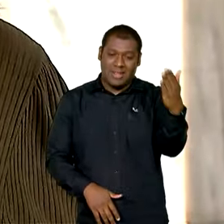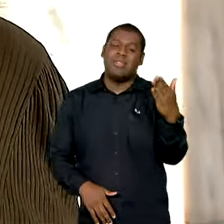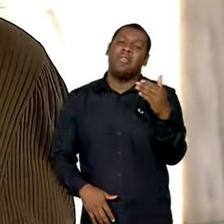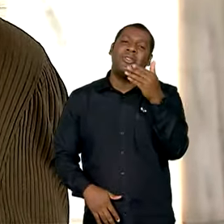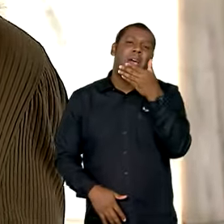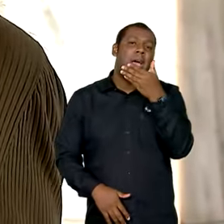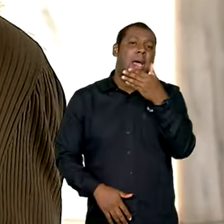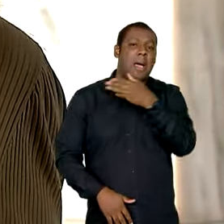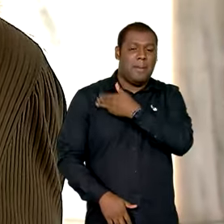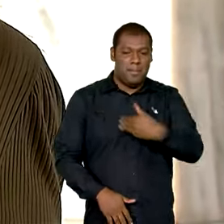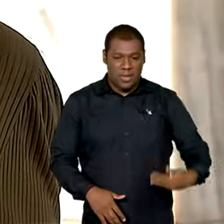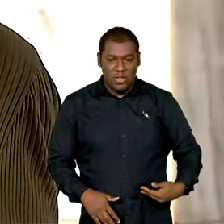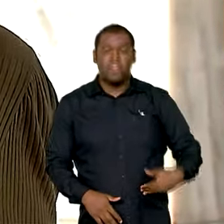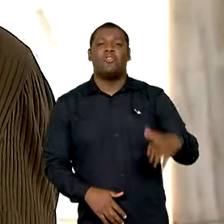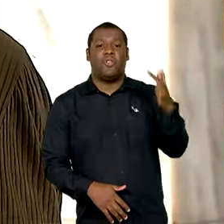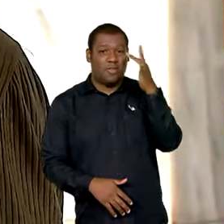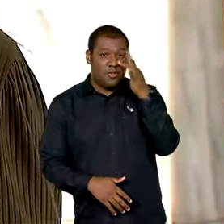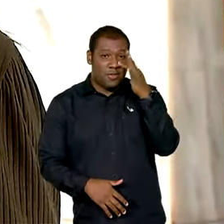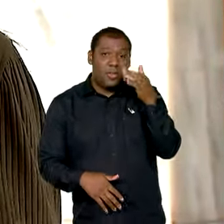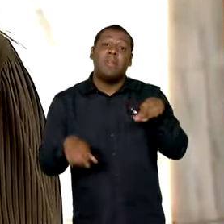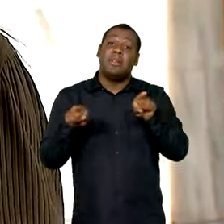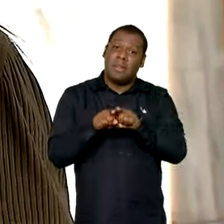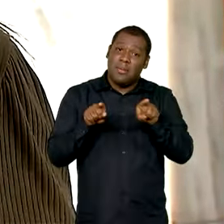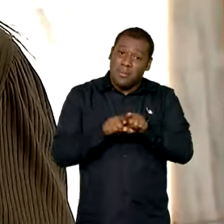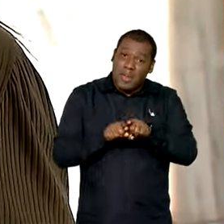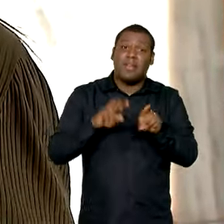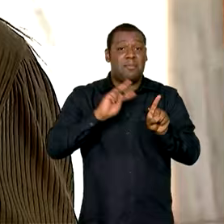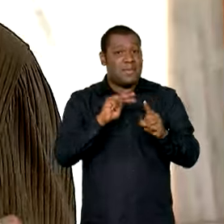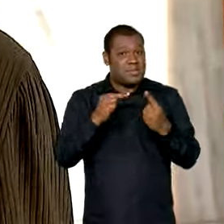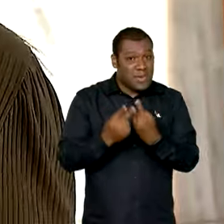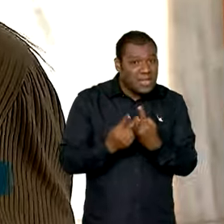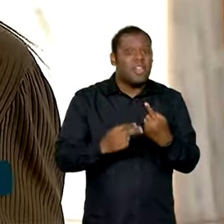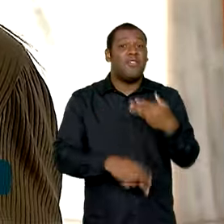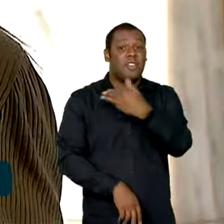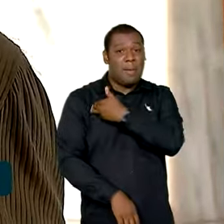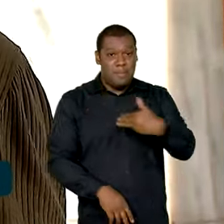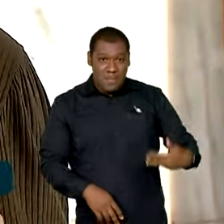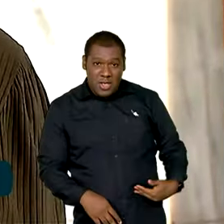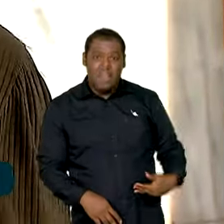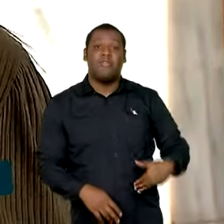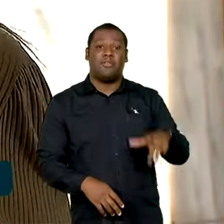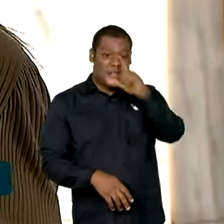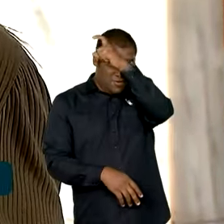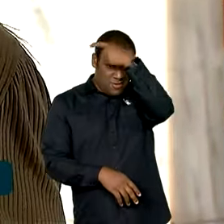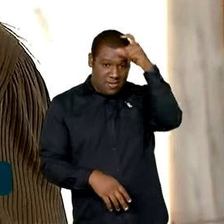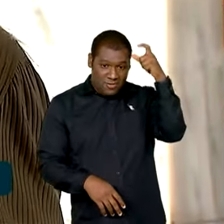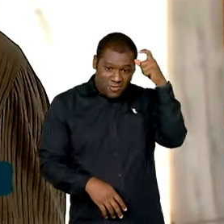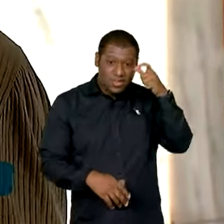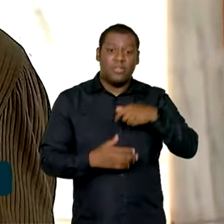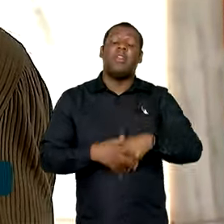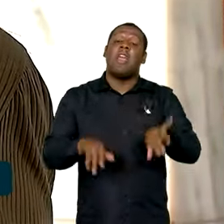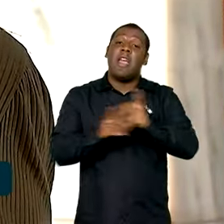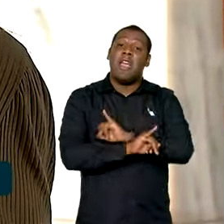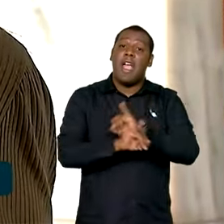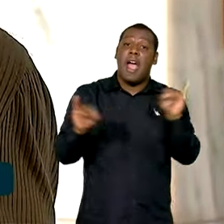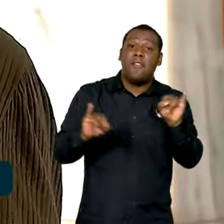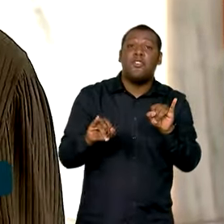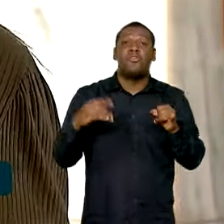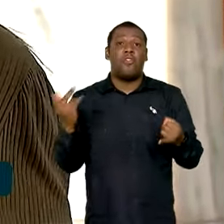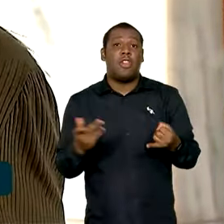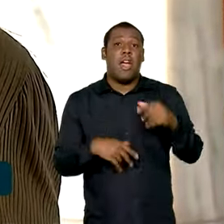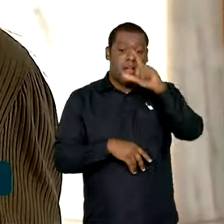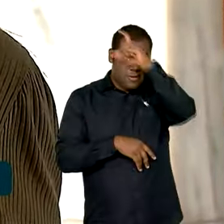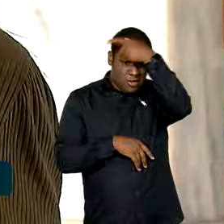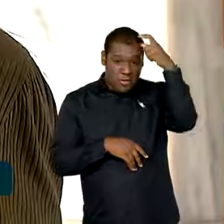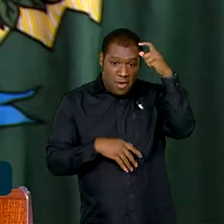que o país ganha em ter Lewandowski como ministro da Justiça e reiterou que ele tem carta branca para escolher a equipe